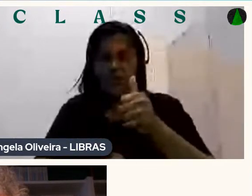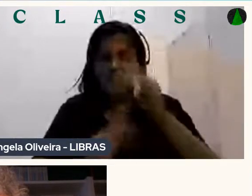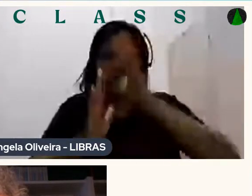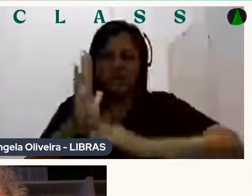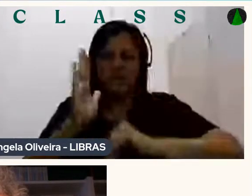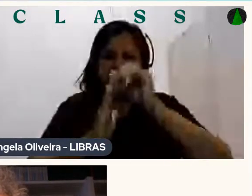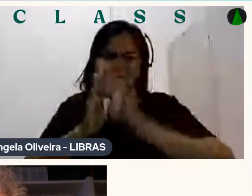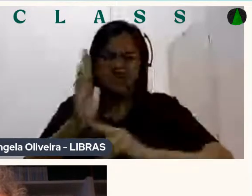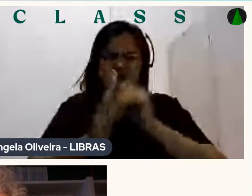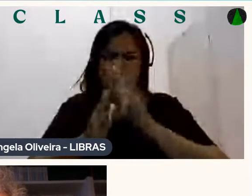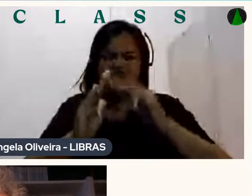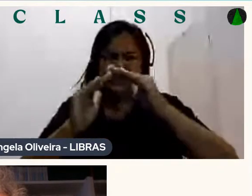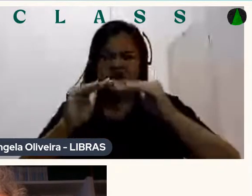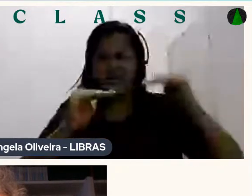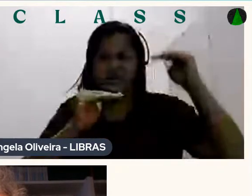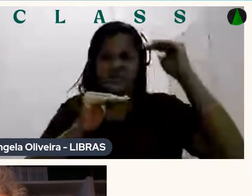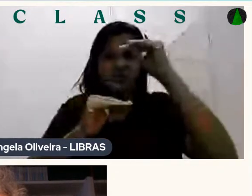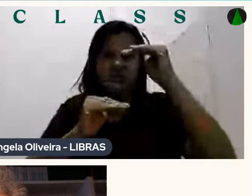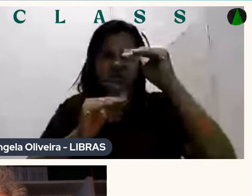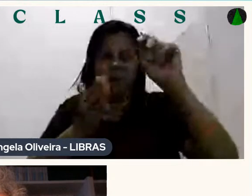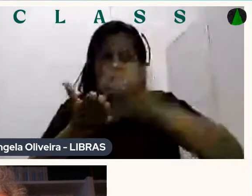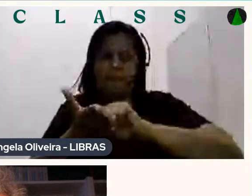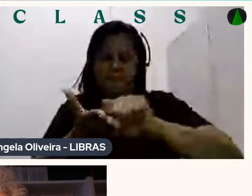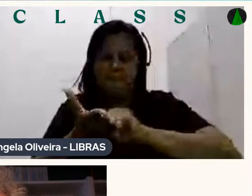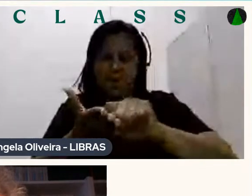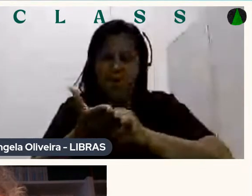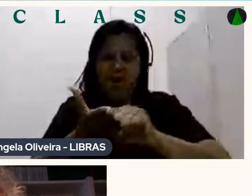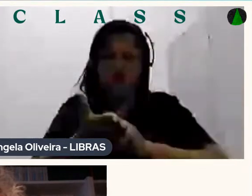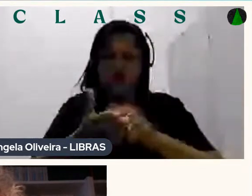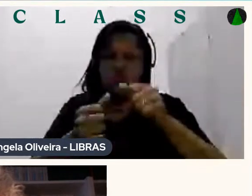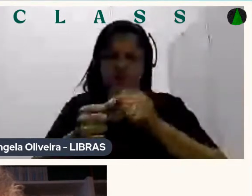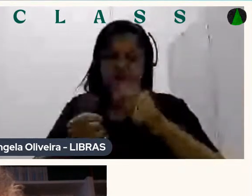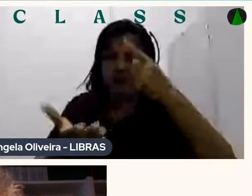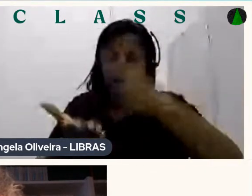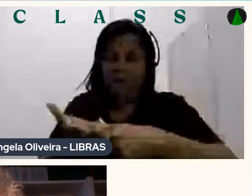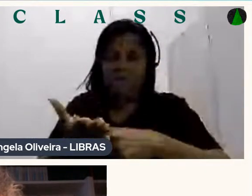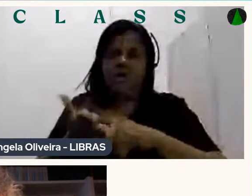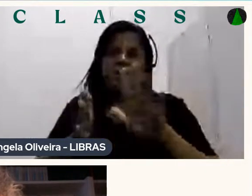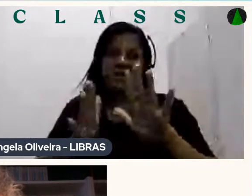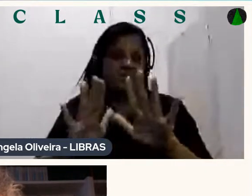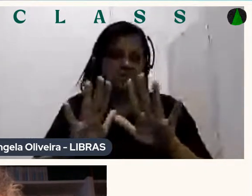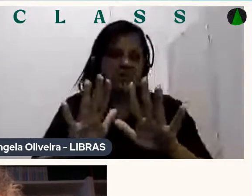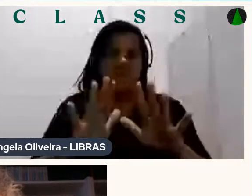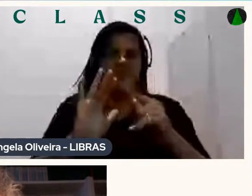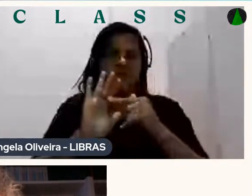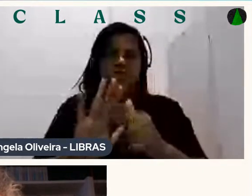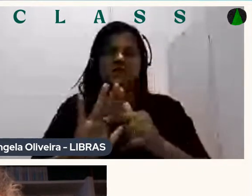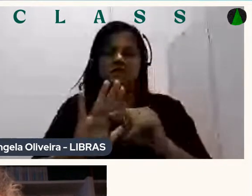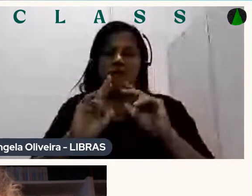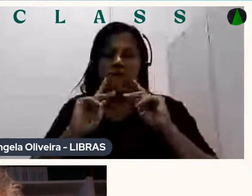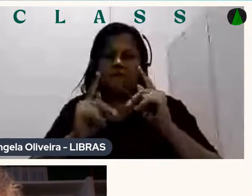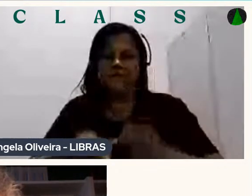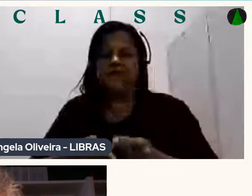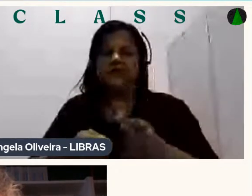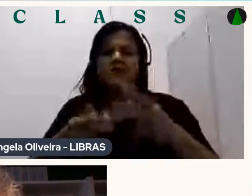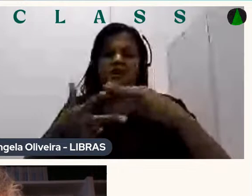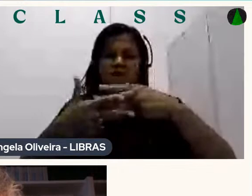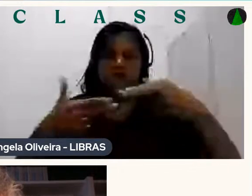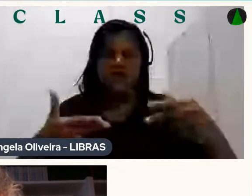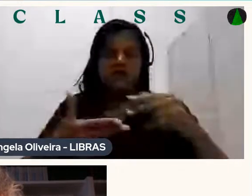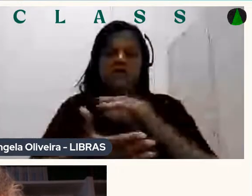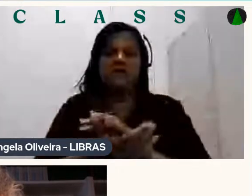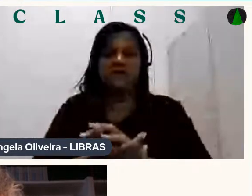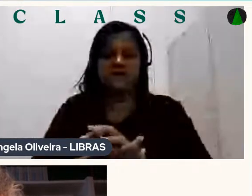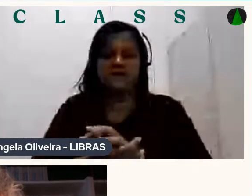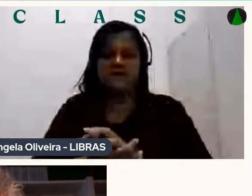marca mesmo A gente queria uma impressão física Desse material Se você quer uma coisa mais Acabada Com uma